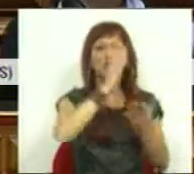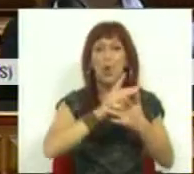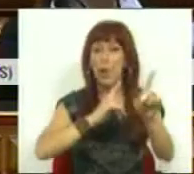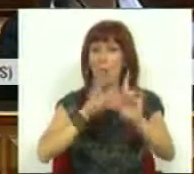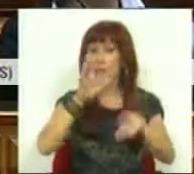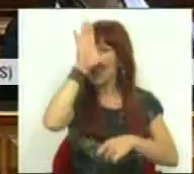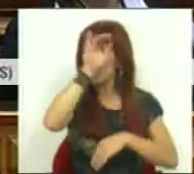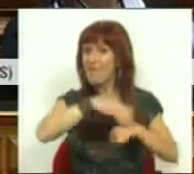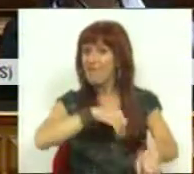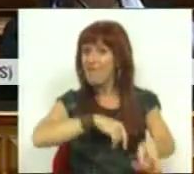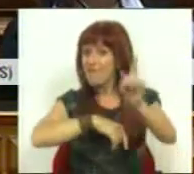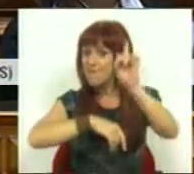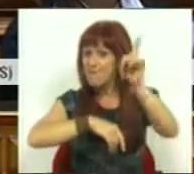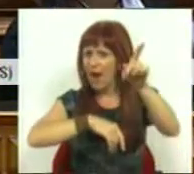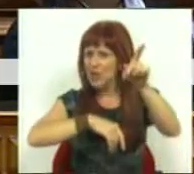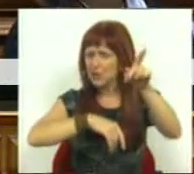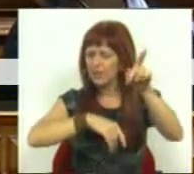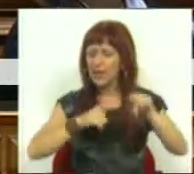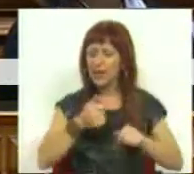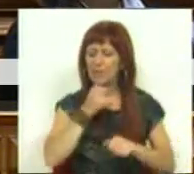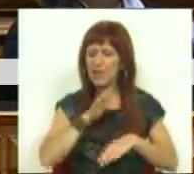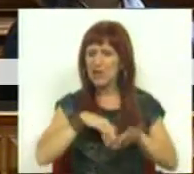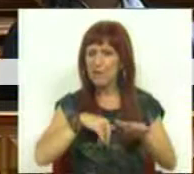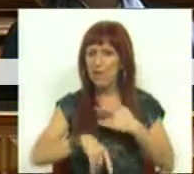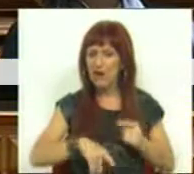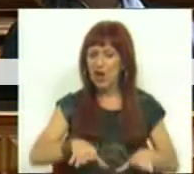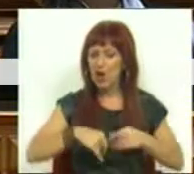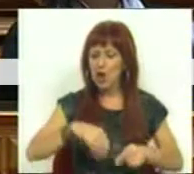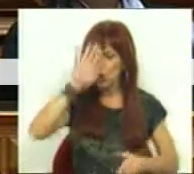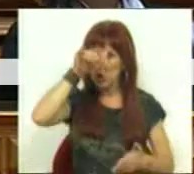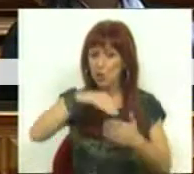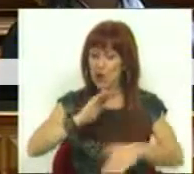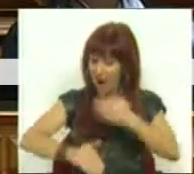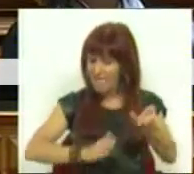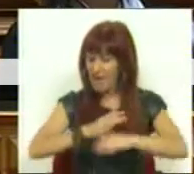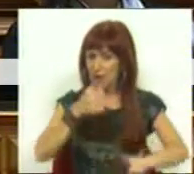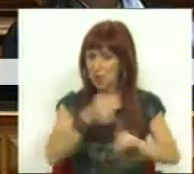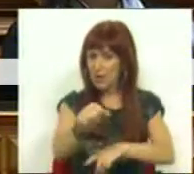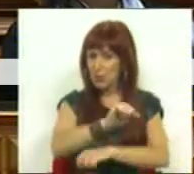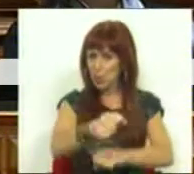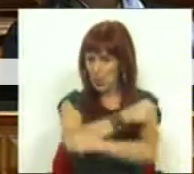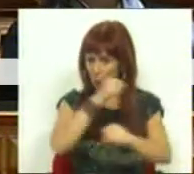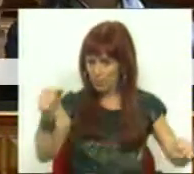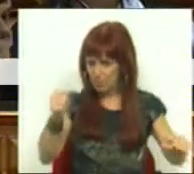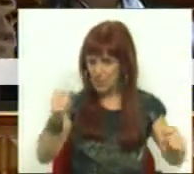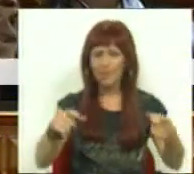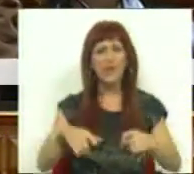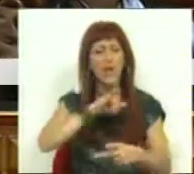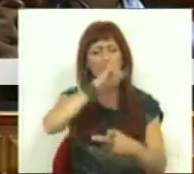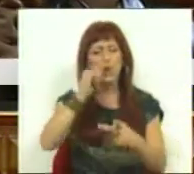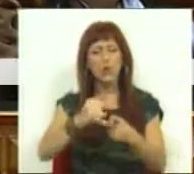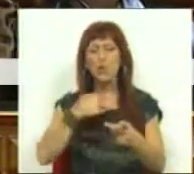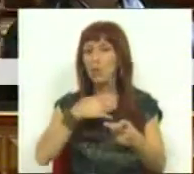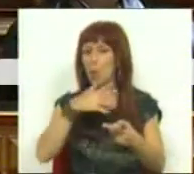É preciso que o Governo o faça, que tome medidas, que adote soluções e que avance no combate à obesidade. E a segunda